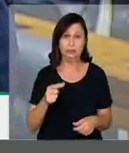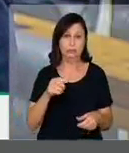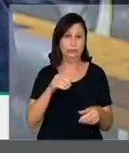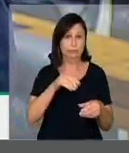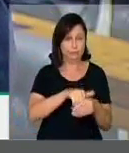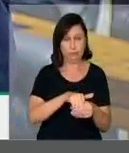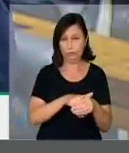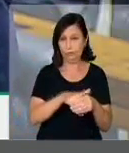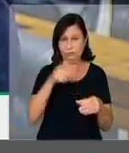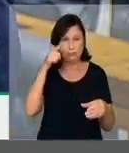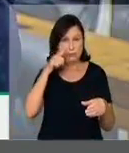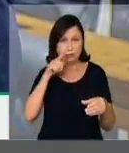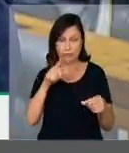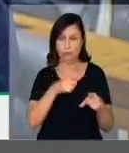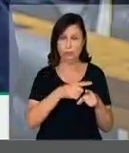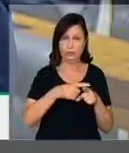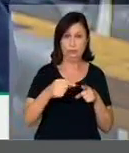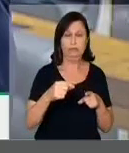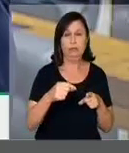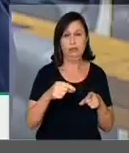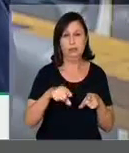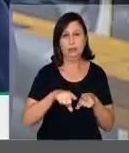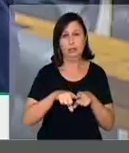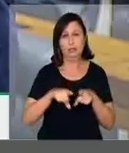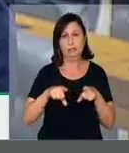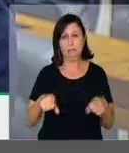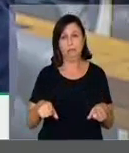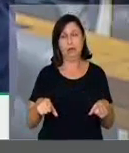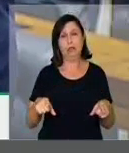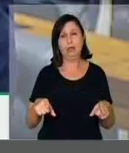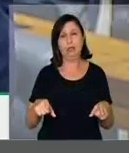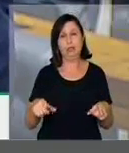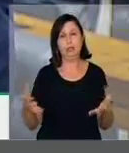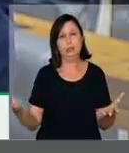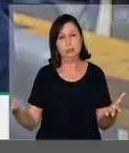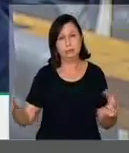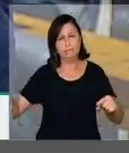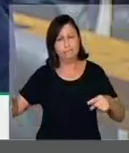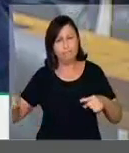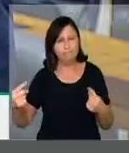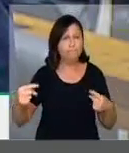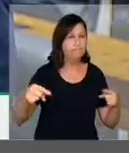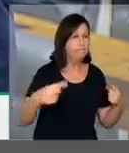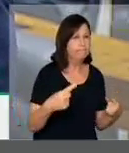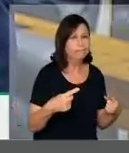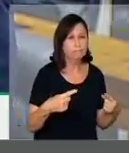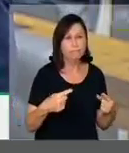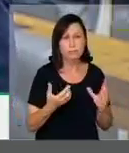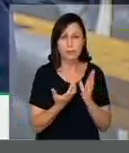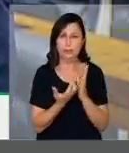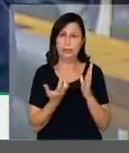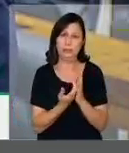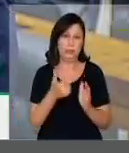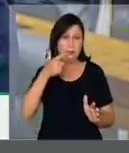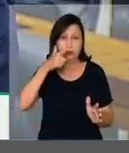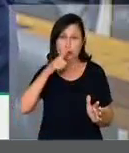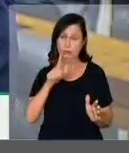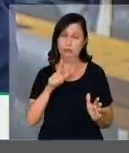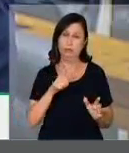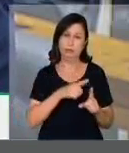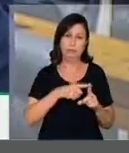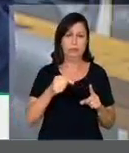para que nós pudéssemos combater esse bom combate aqui na Câmara dos Deputados. Mas só tenho que agradecer.